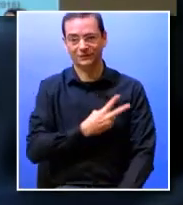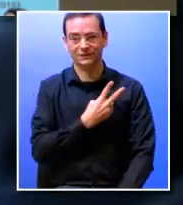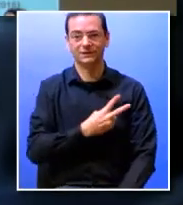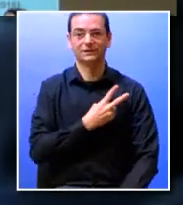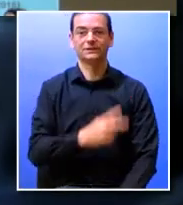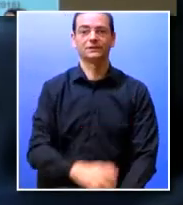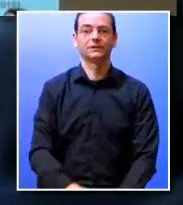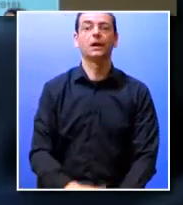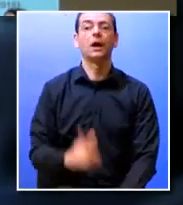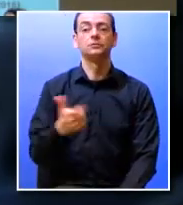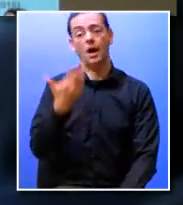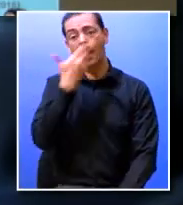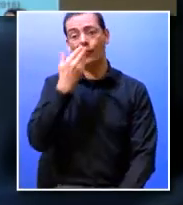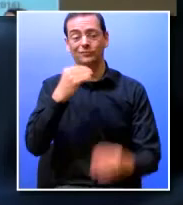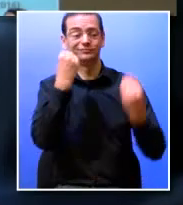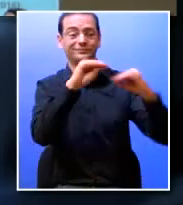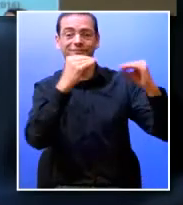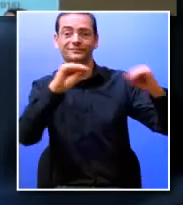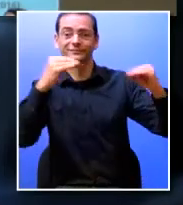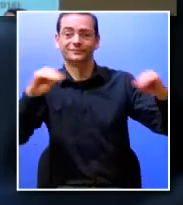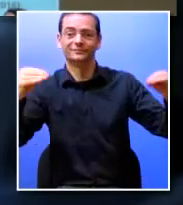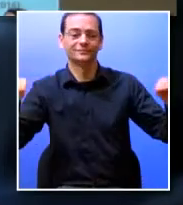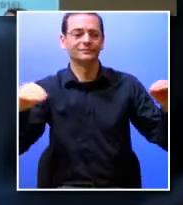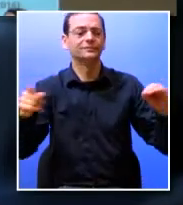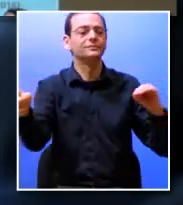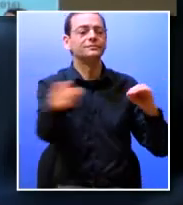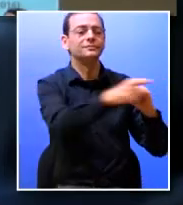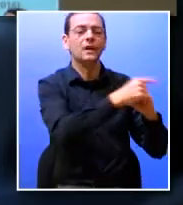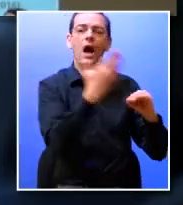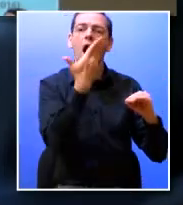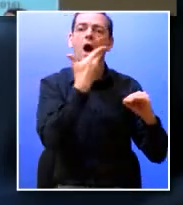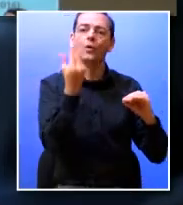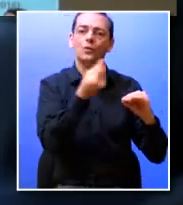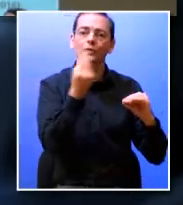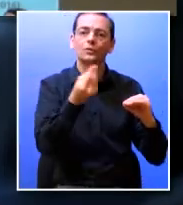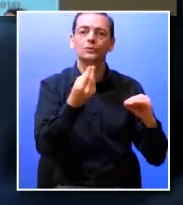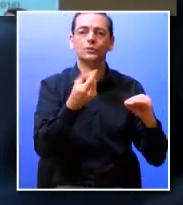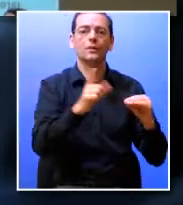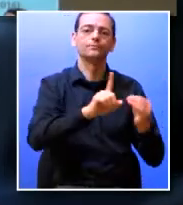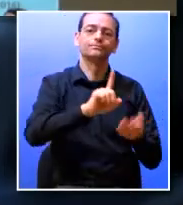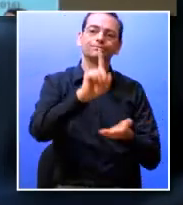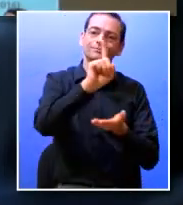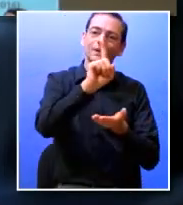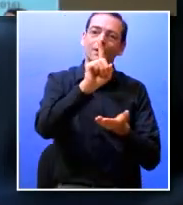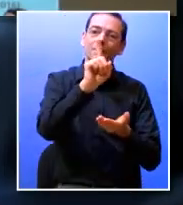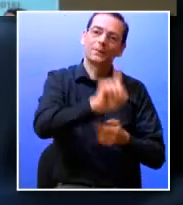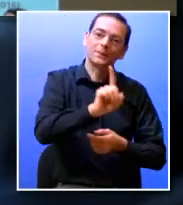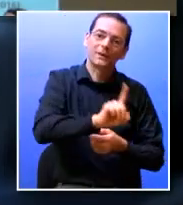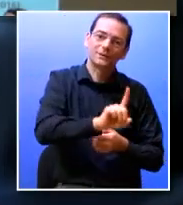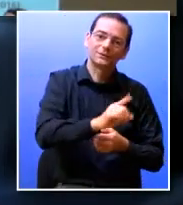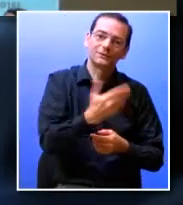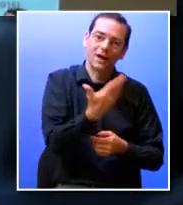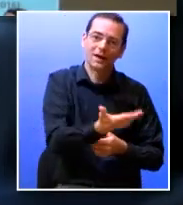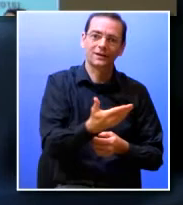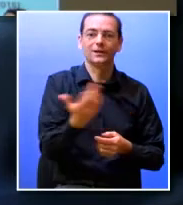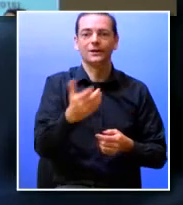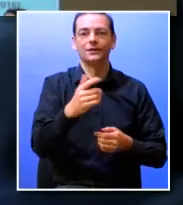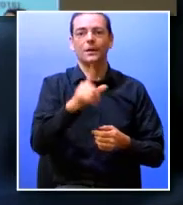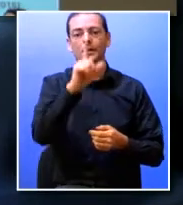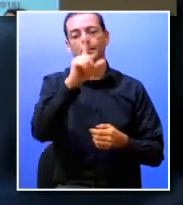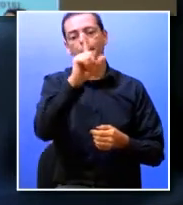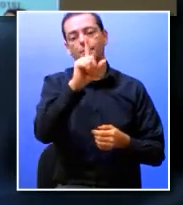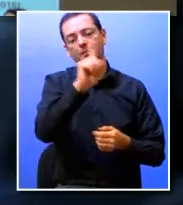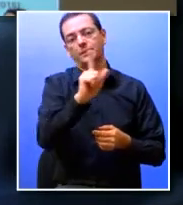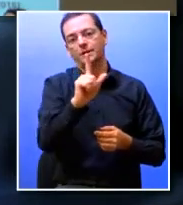tal dou aulas também aos alunos do nosso primeiro ano das nossas licenciaturas primeiro ano primeiro semestre